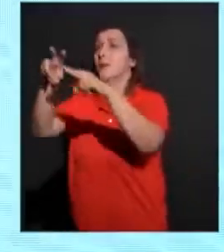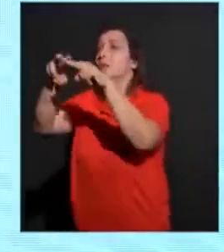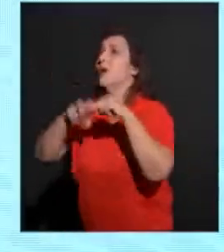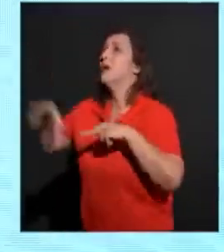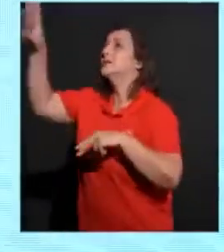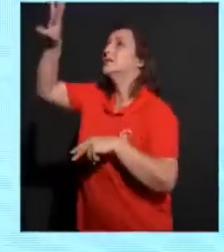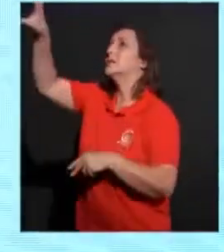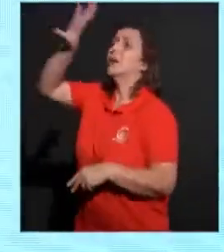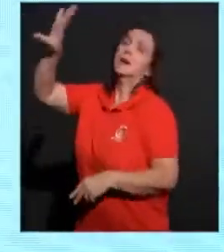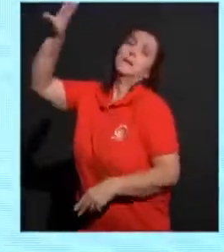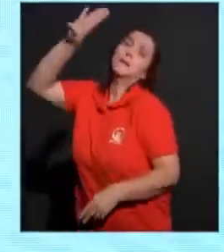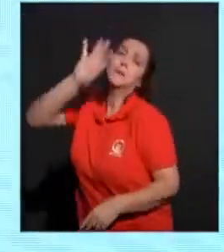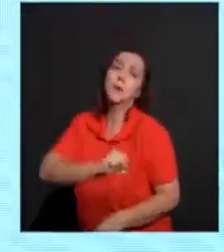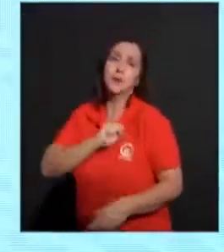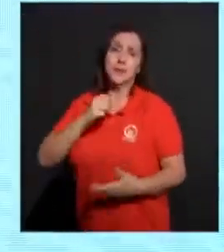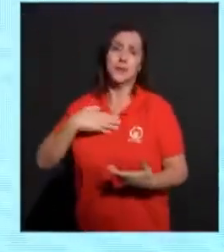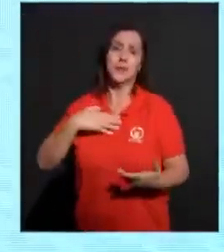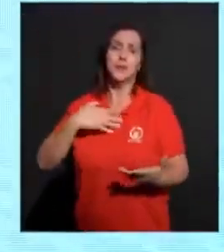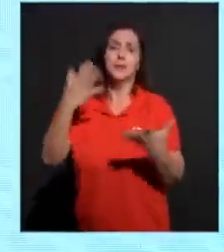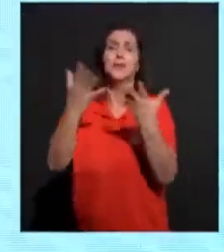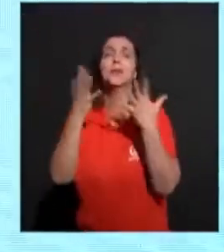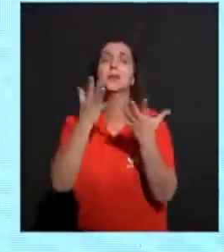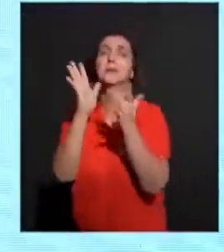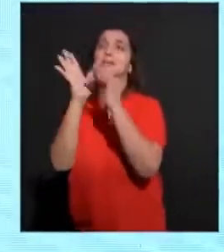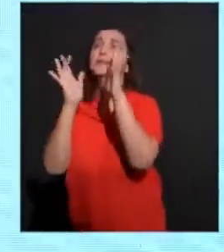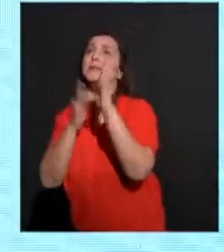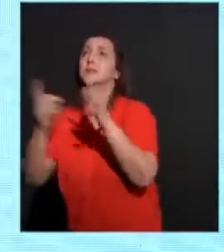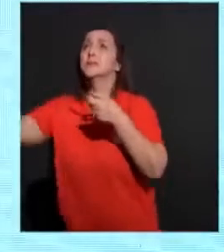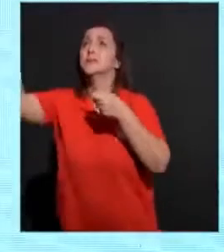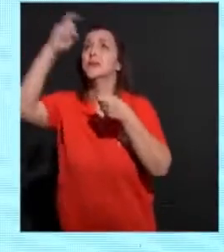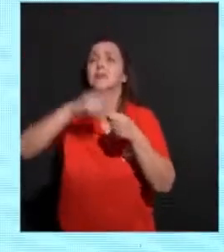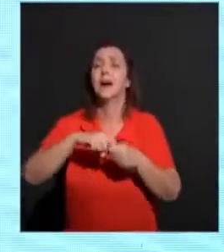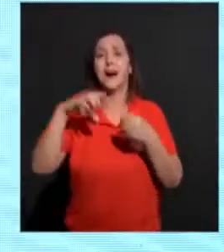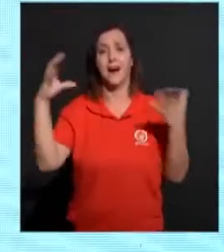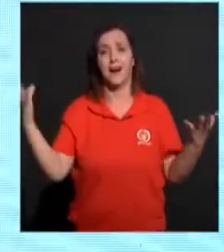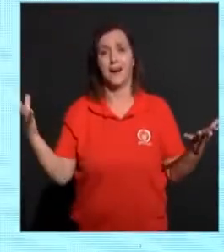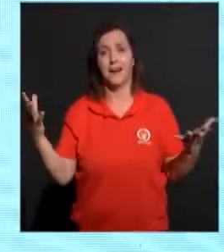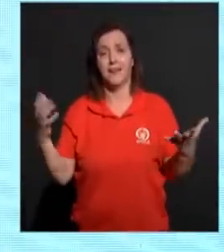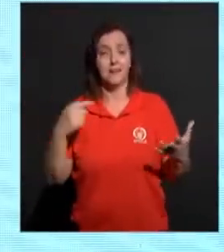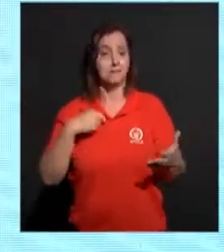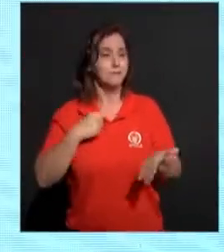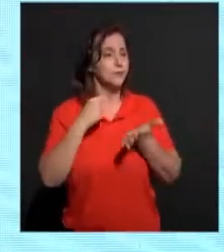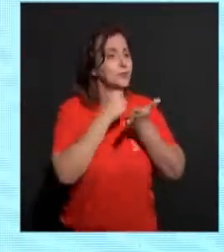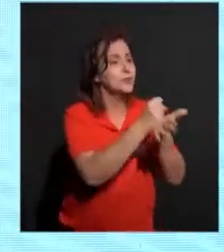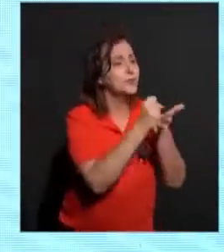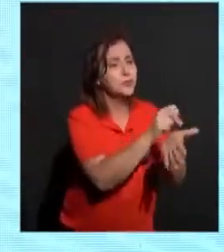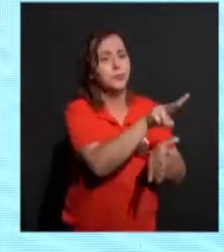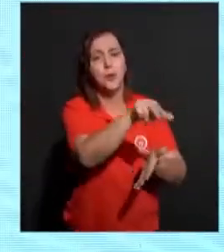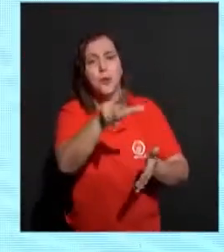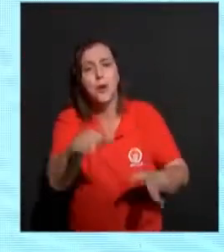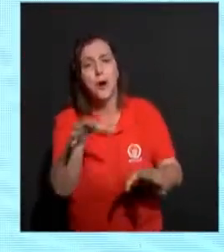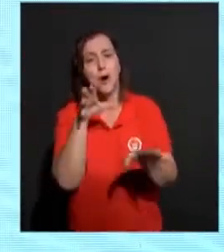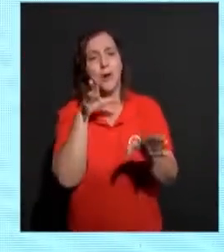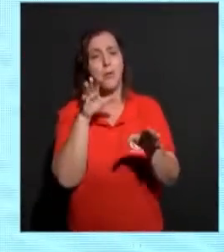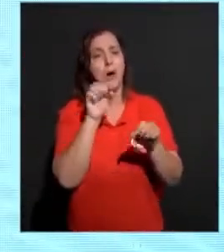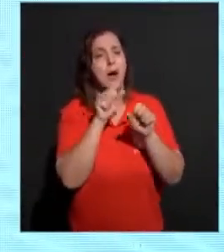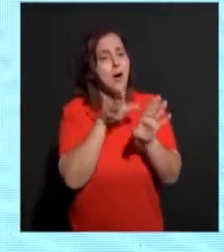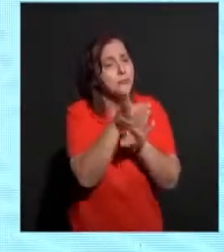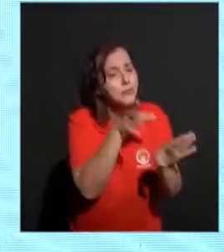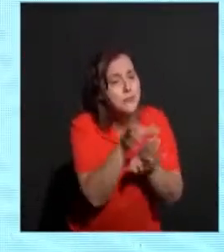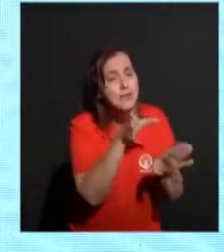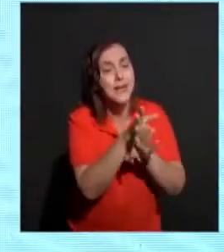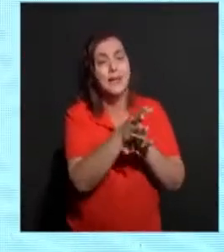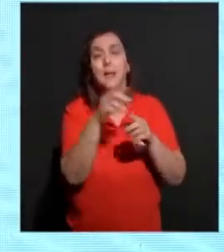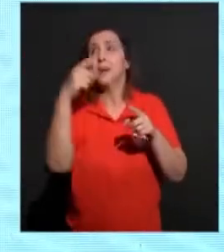grandeza própria, mas é porque eu amo a vinda de Cristo. E se eu libero algo sobre a vida do meu irmão, se eu a exorto, é porque Deus